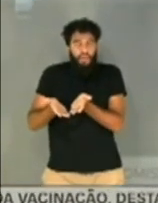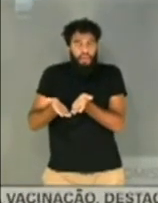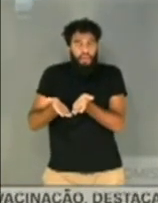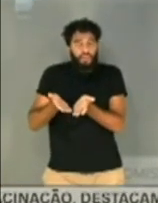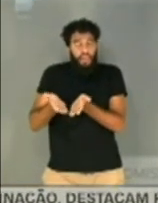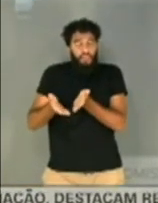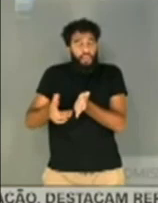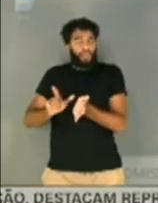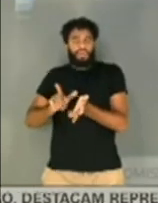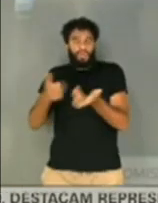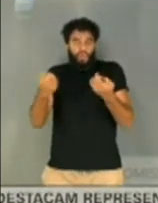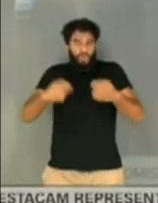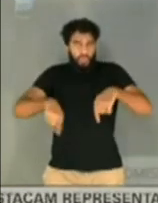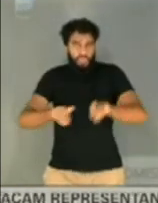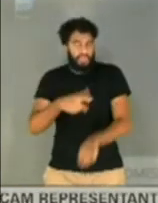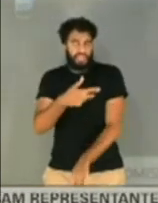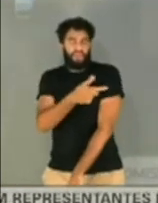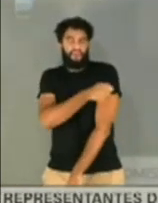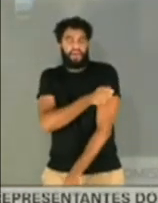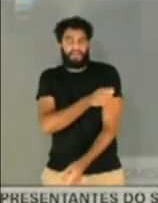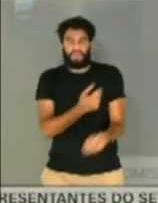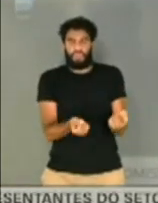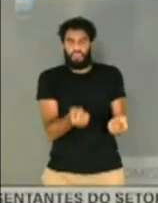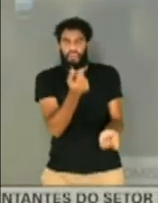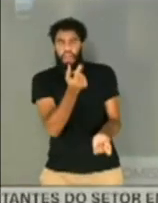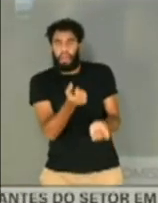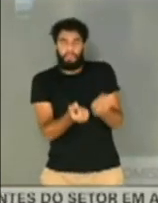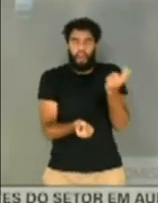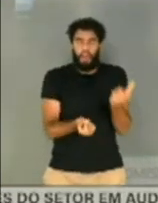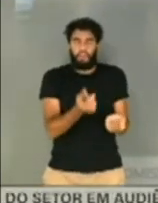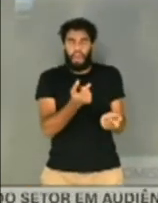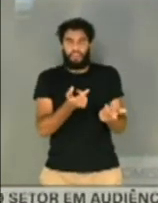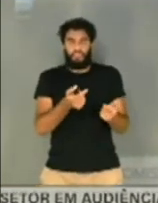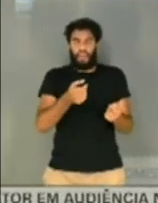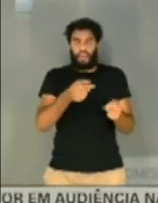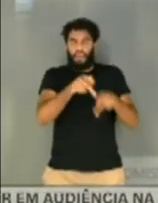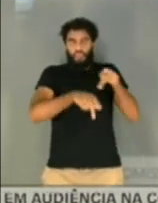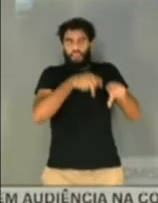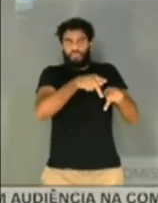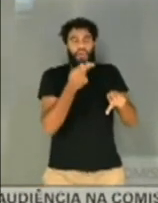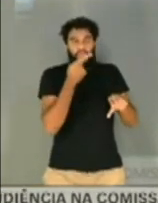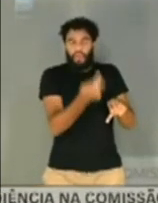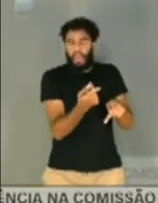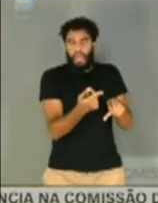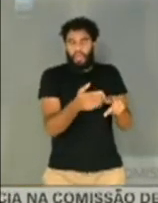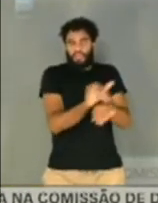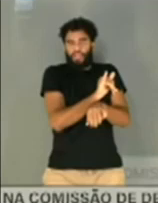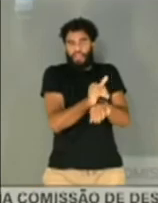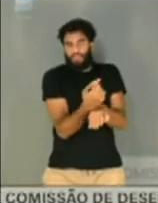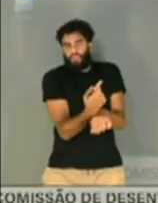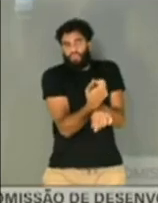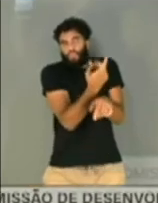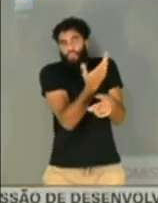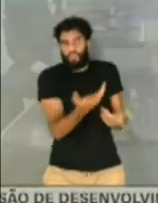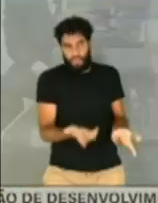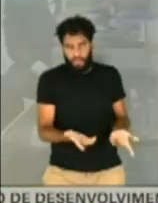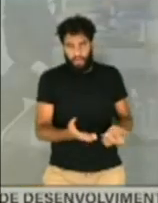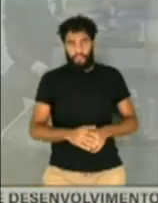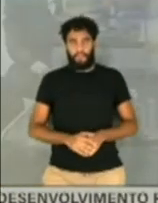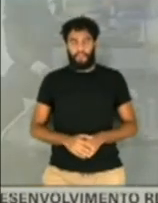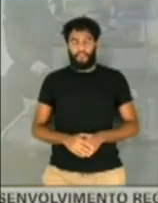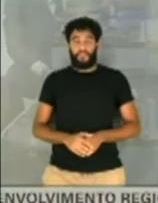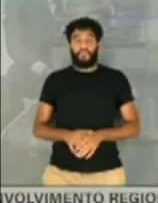necessário vacinar aleatoriamente uma população inteira, dizendo que é a única saída. É uma pergunta